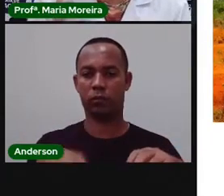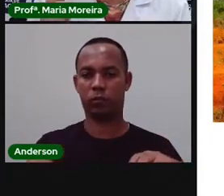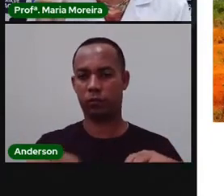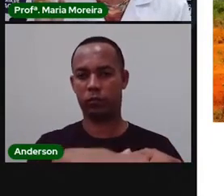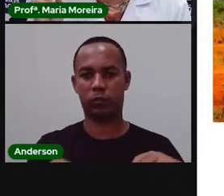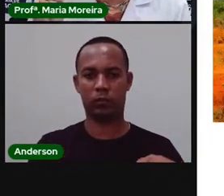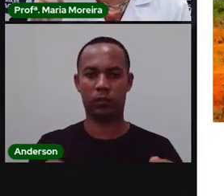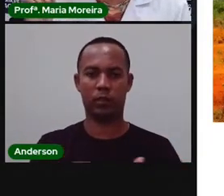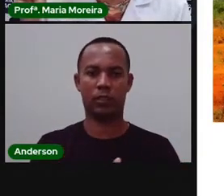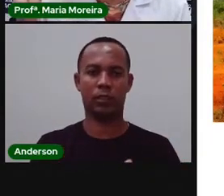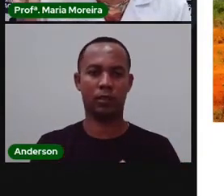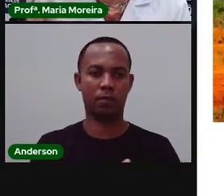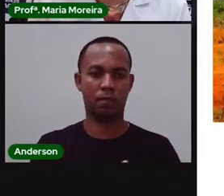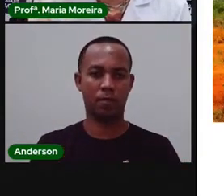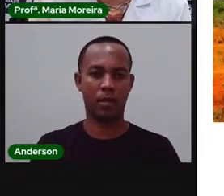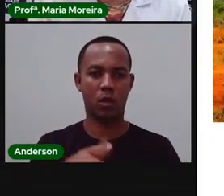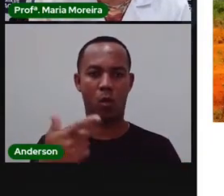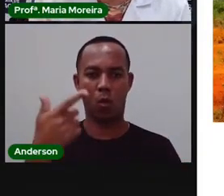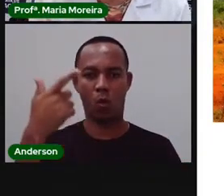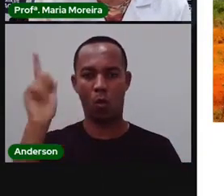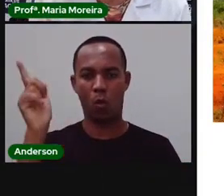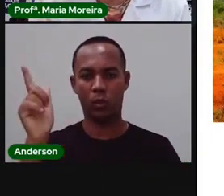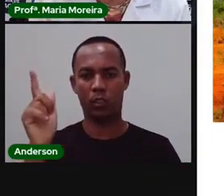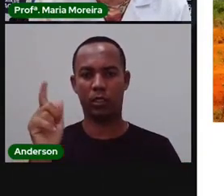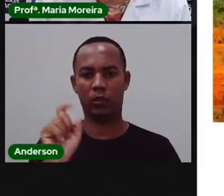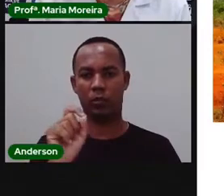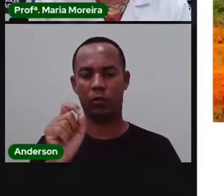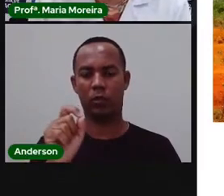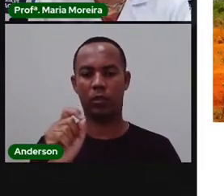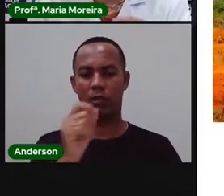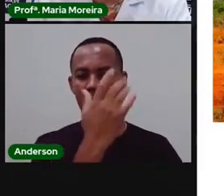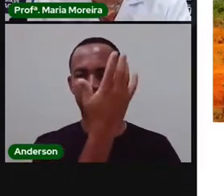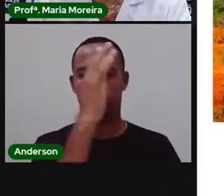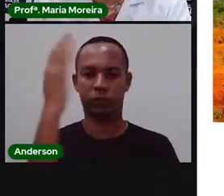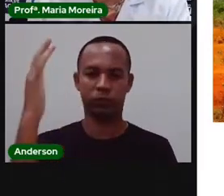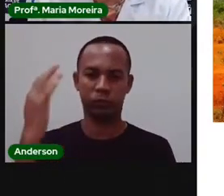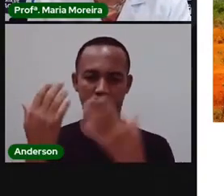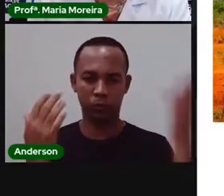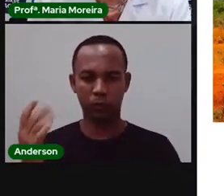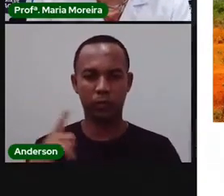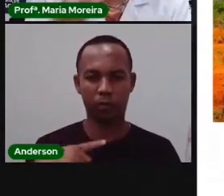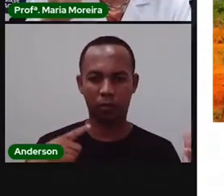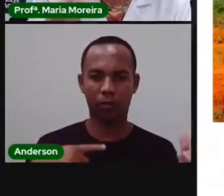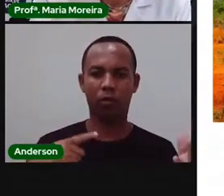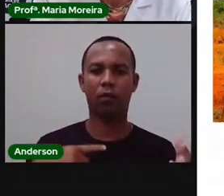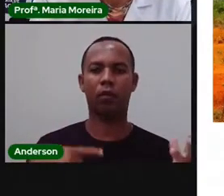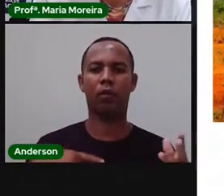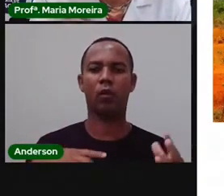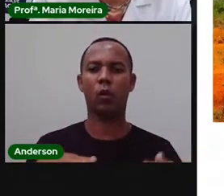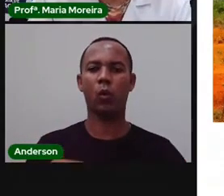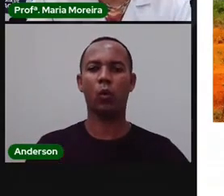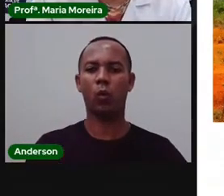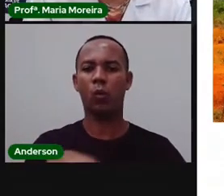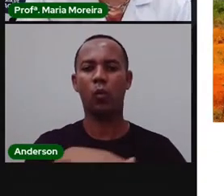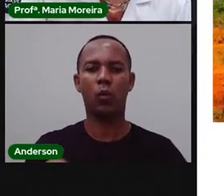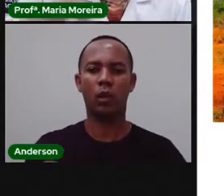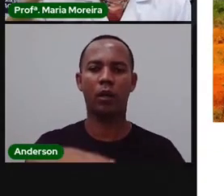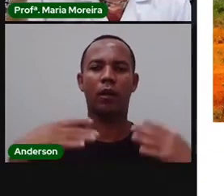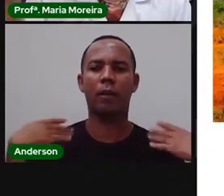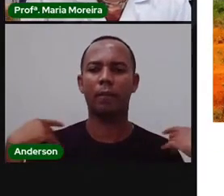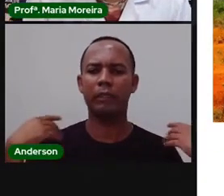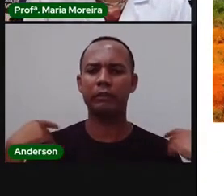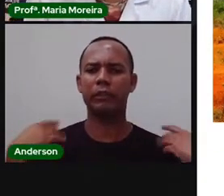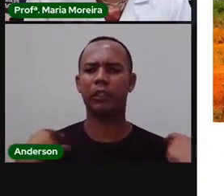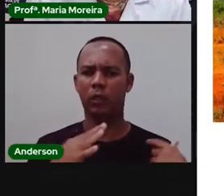da Lagoa que fica ali próximo ao Centenário. Para quem não sabe ali onde era a antiga Estação da Música, para quem conhece, para quem não conhece,